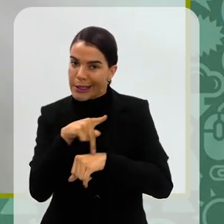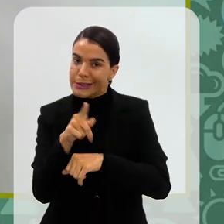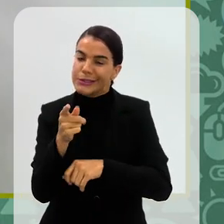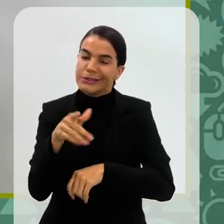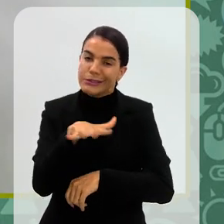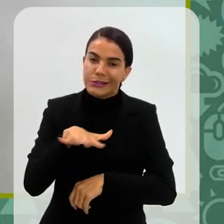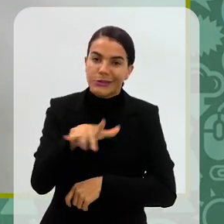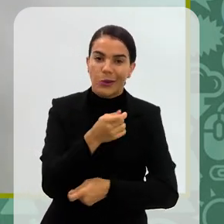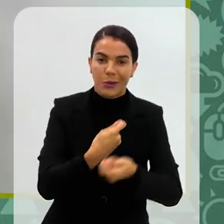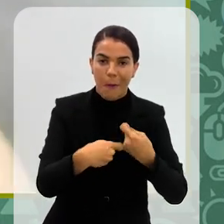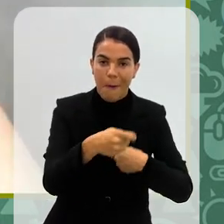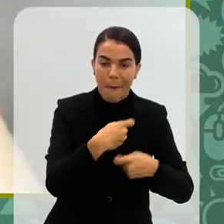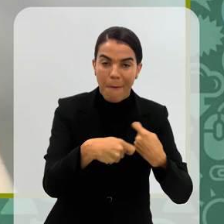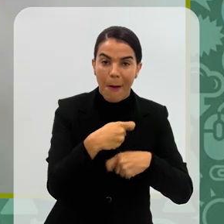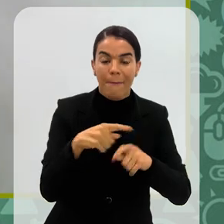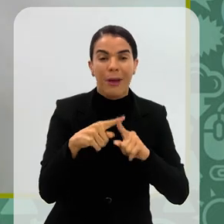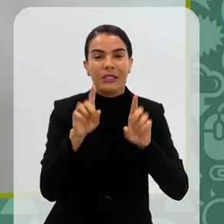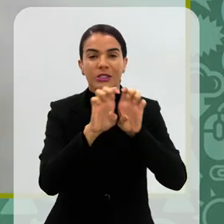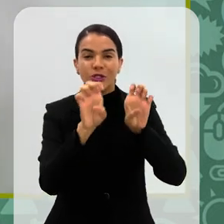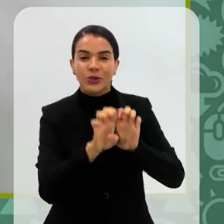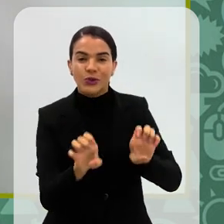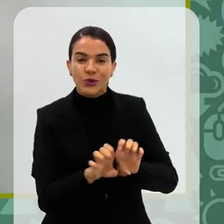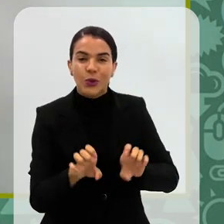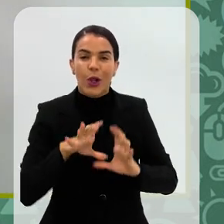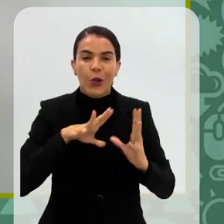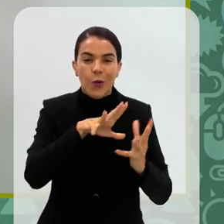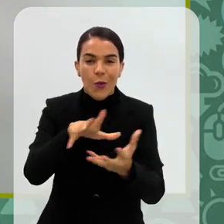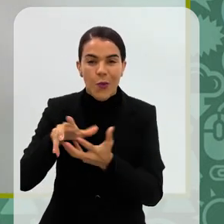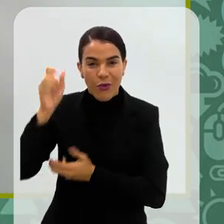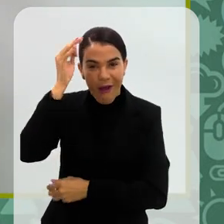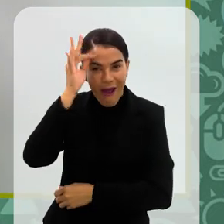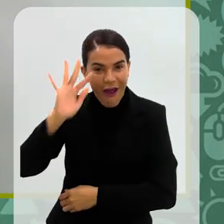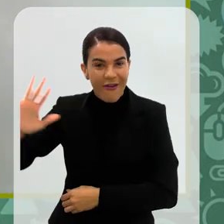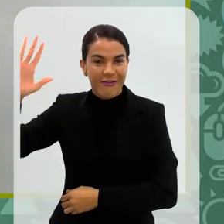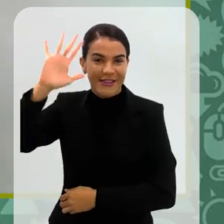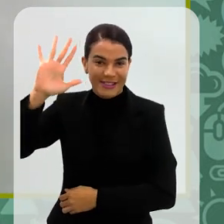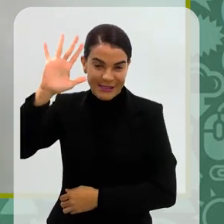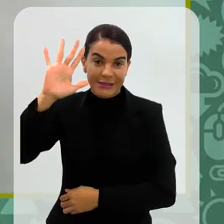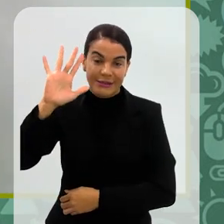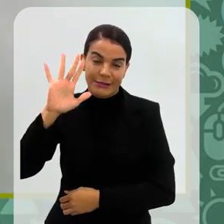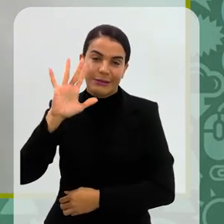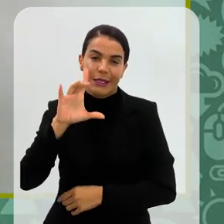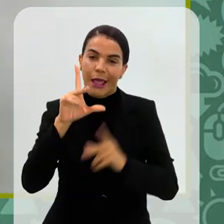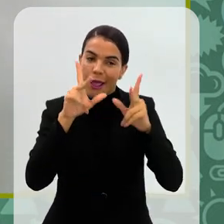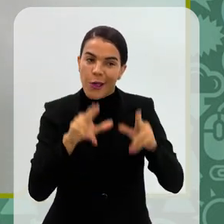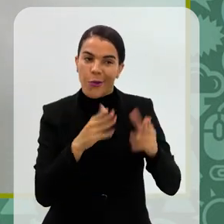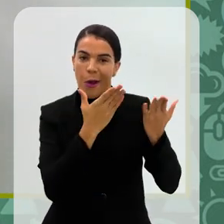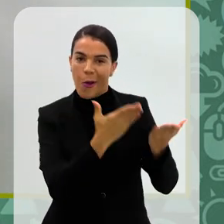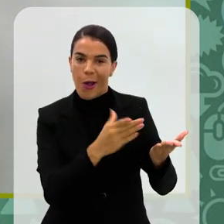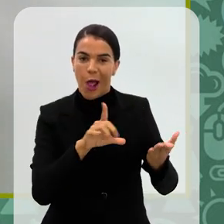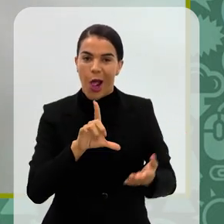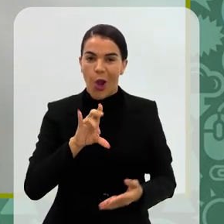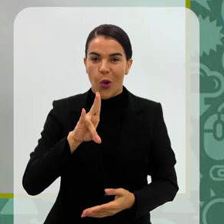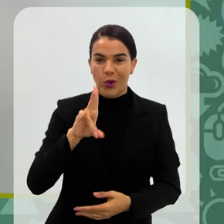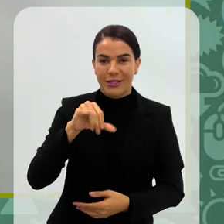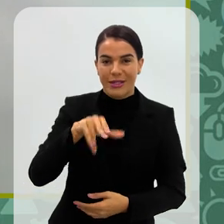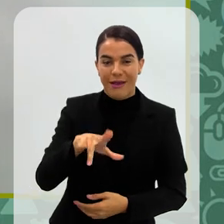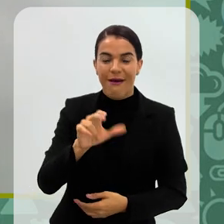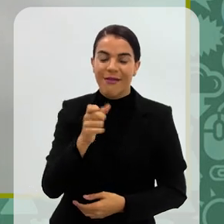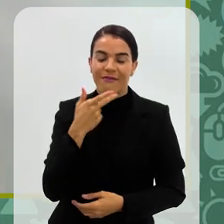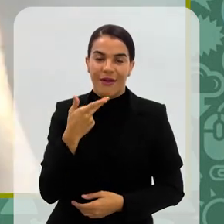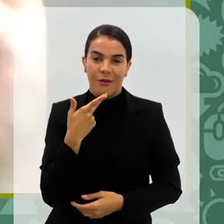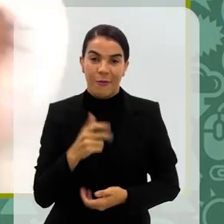Mas, além disso, também, né? Quando a gente fala de estruturas de fantasia, é muito do que a Luciane falou mesmo. A gente... Eu escrevo